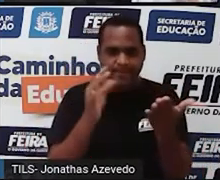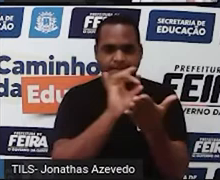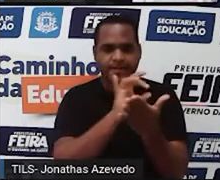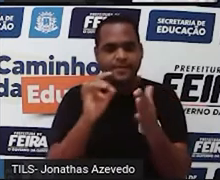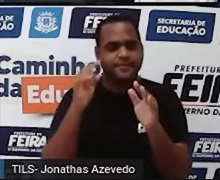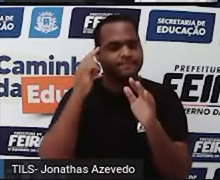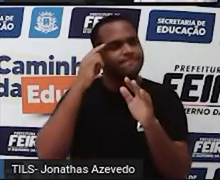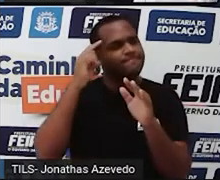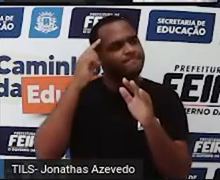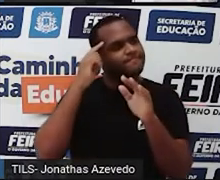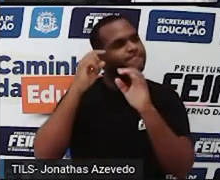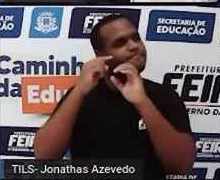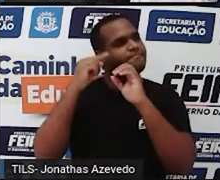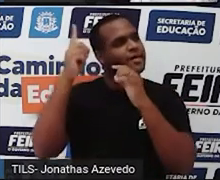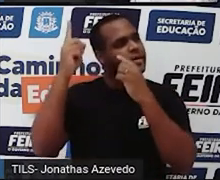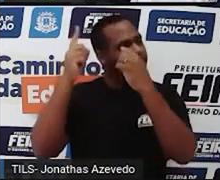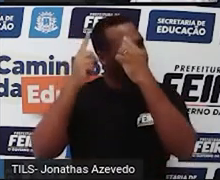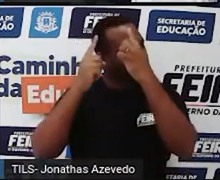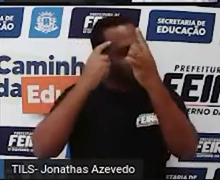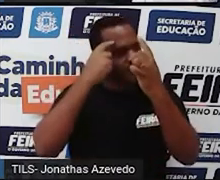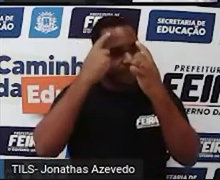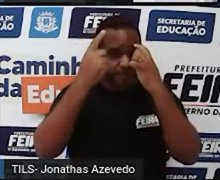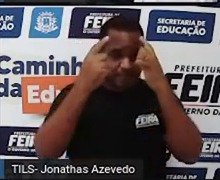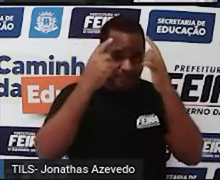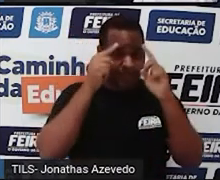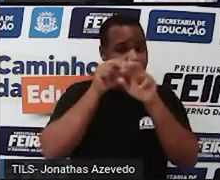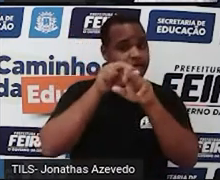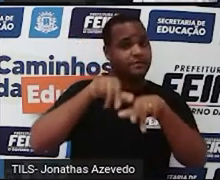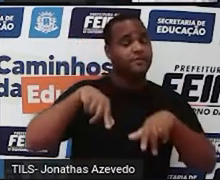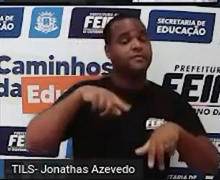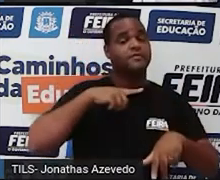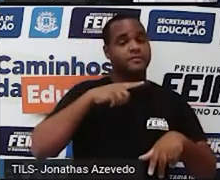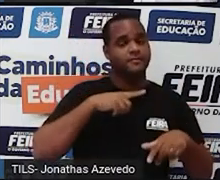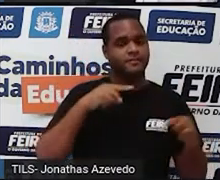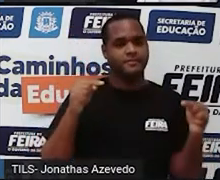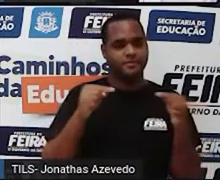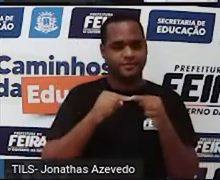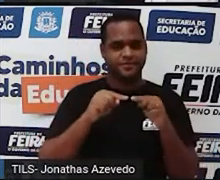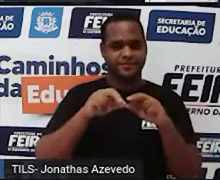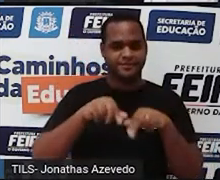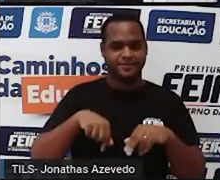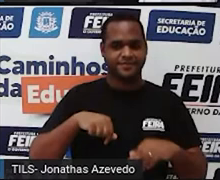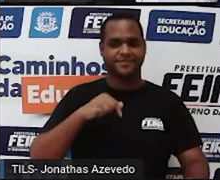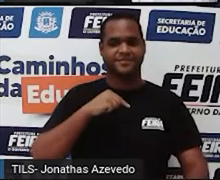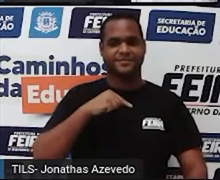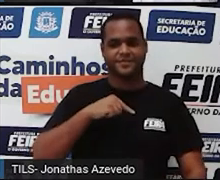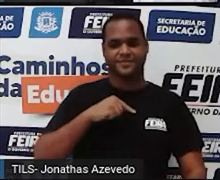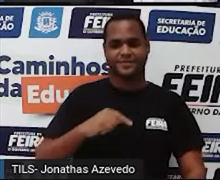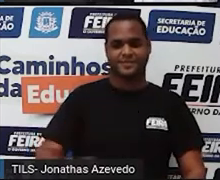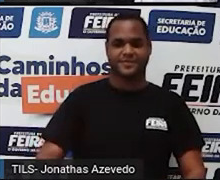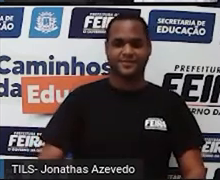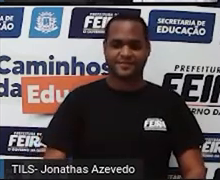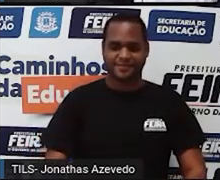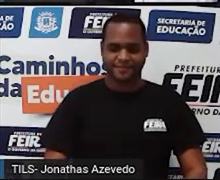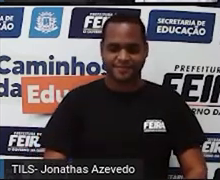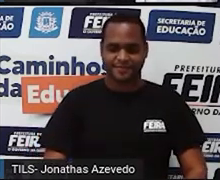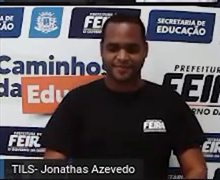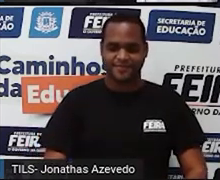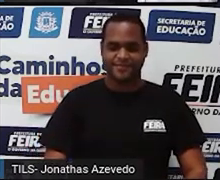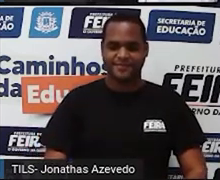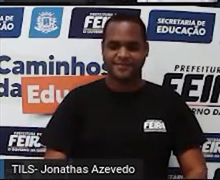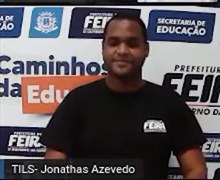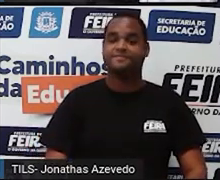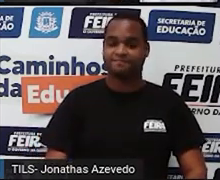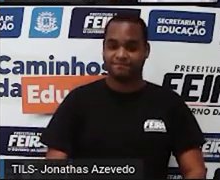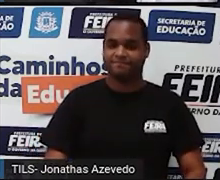Queria tentar fazer você lembrar de coisas, né? Que a gente viu na aula anterior e que